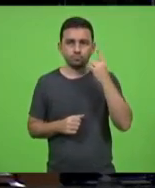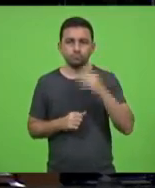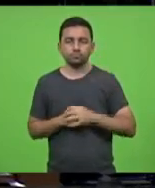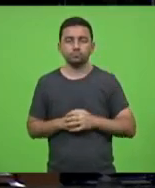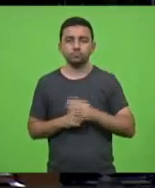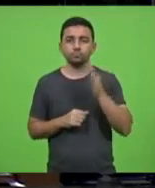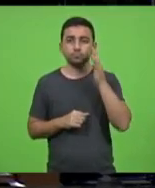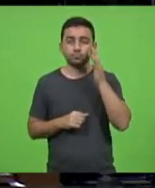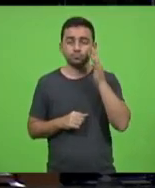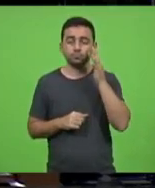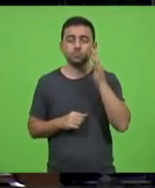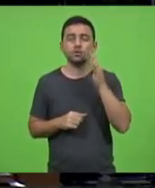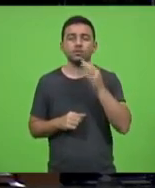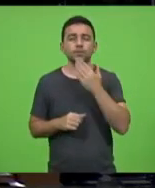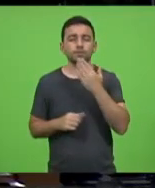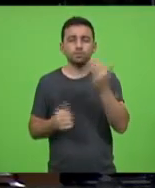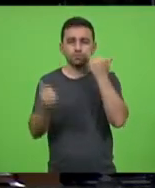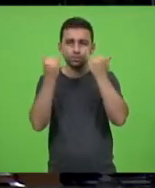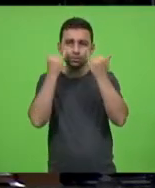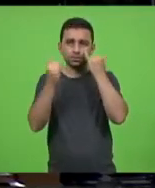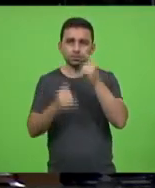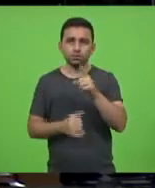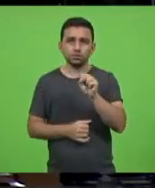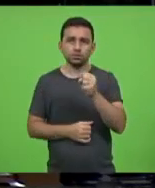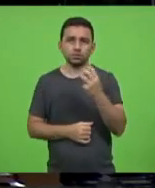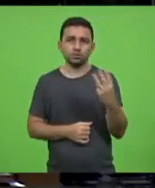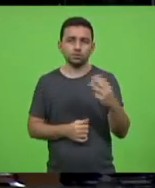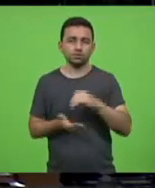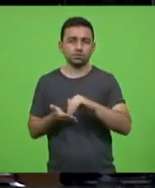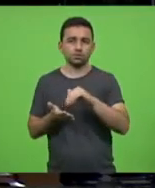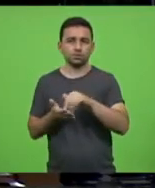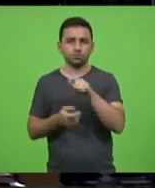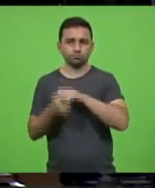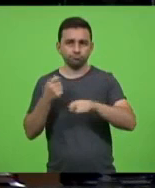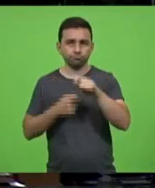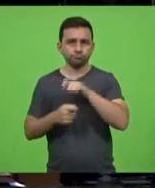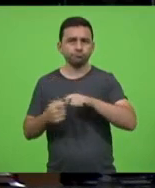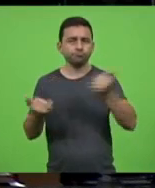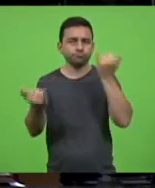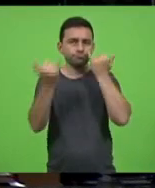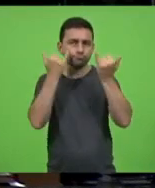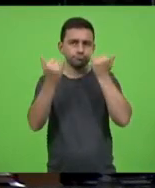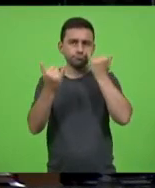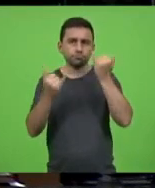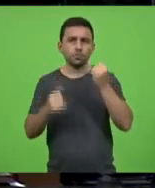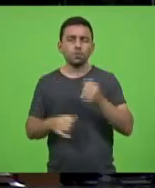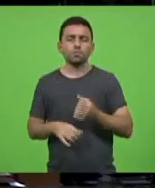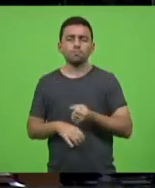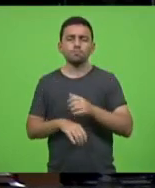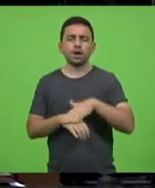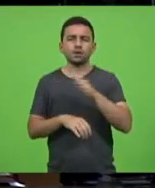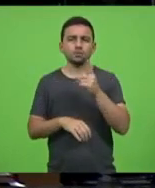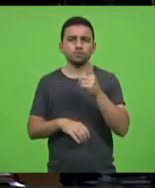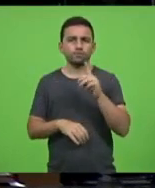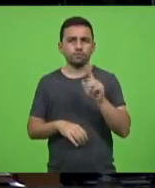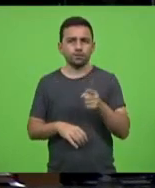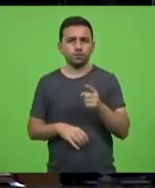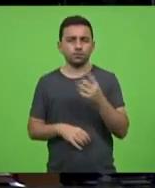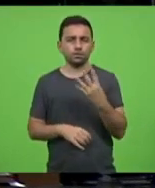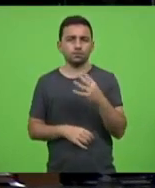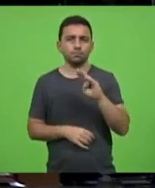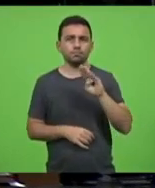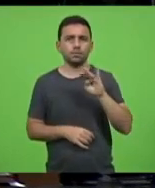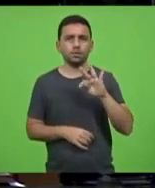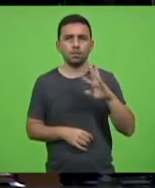pedido de informação número 183 solicitando ao secretário da Fazenda informações acerca dos mais de 1,4 bilhão de reais já